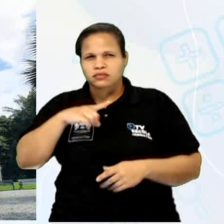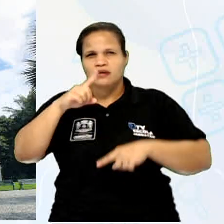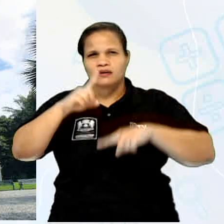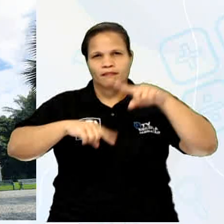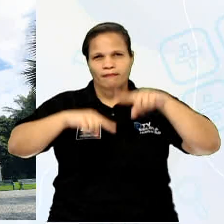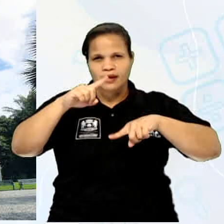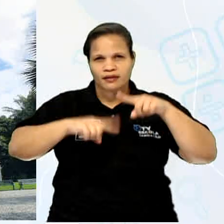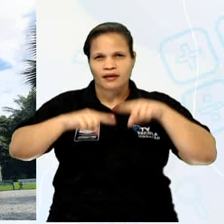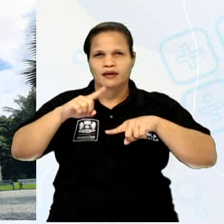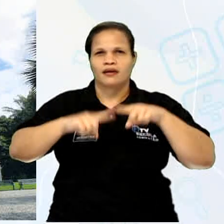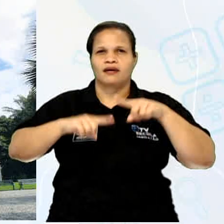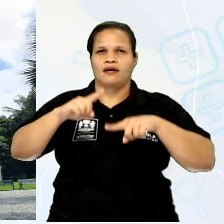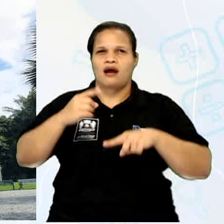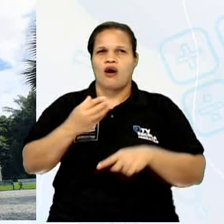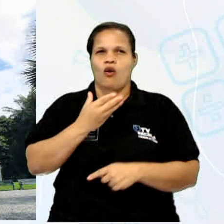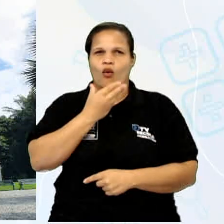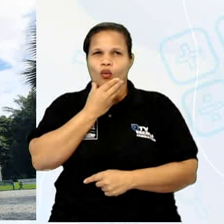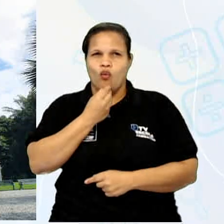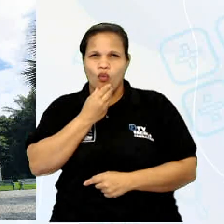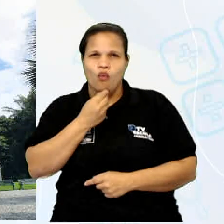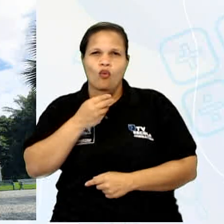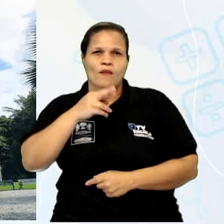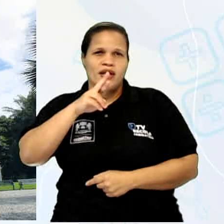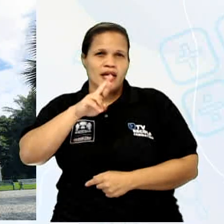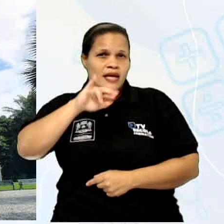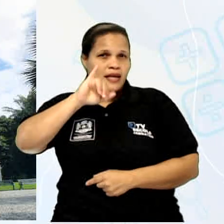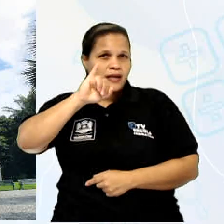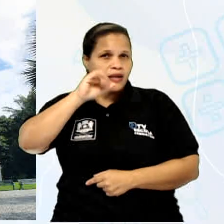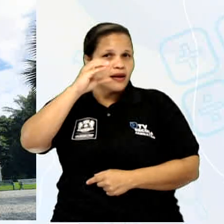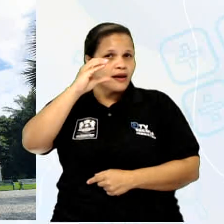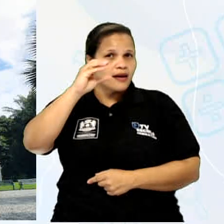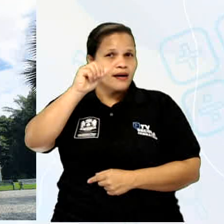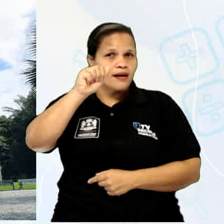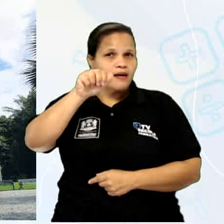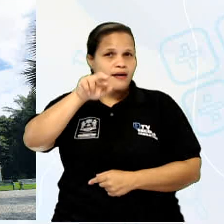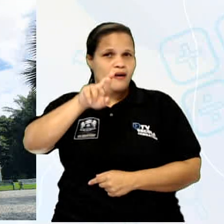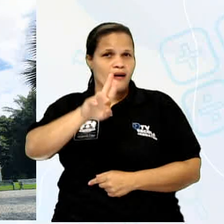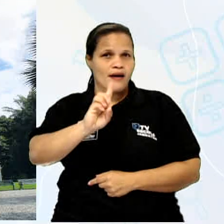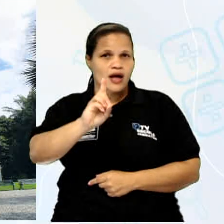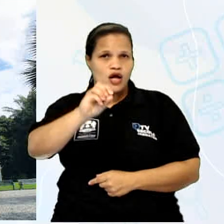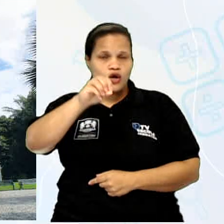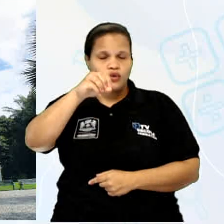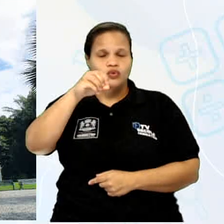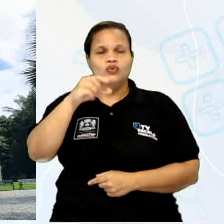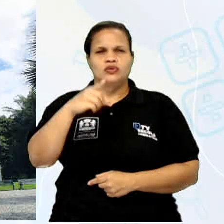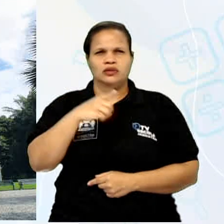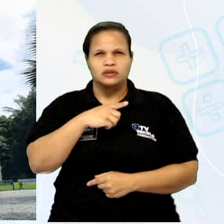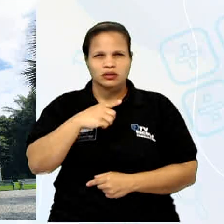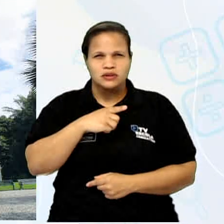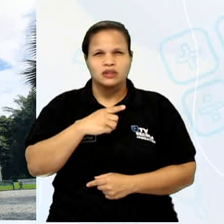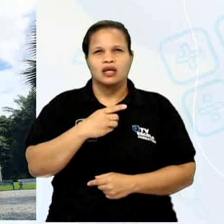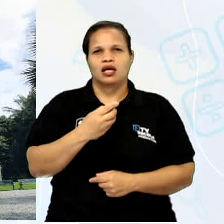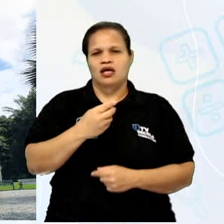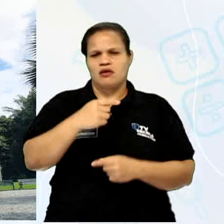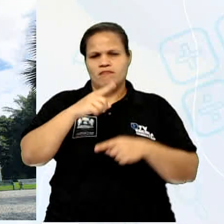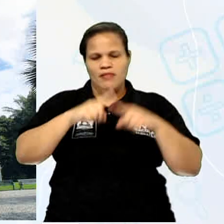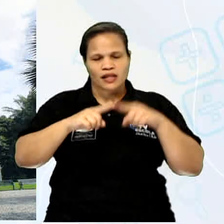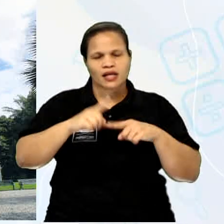colecionou. Possui a maior coleção do pintor Franz Post,